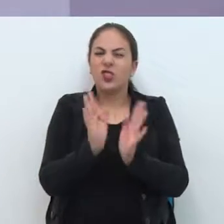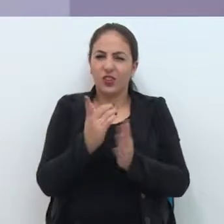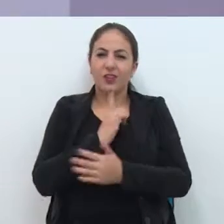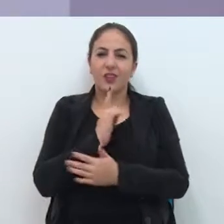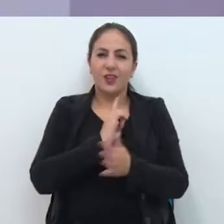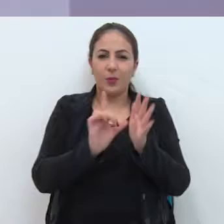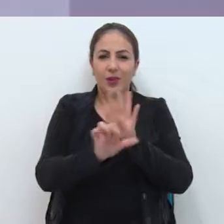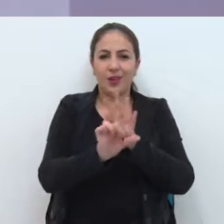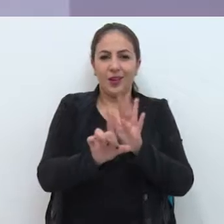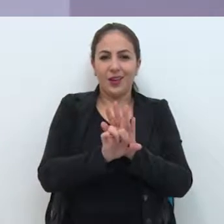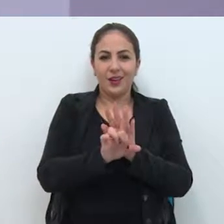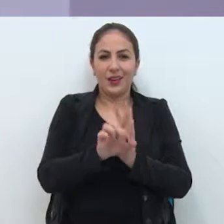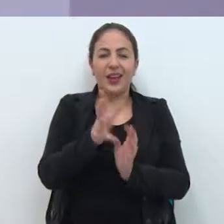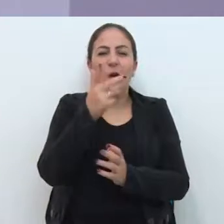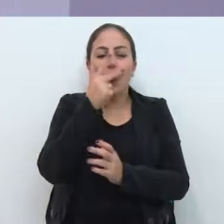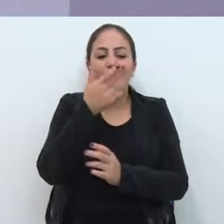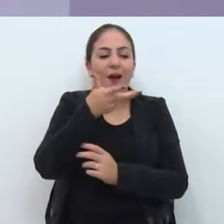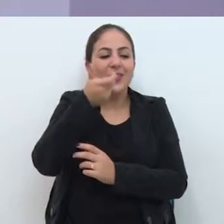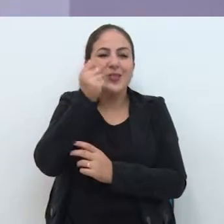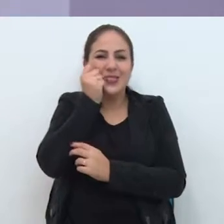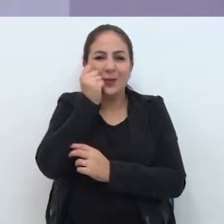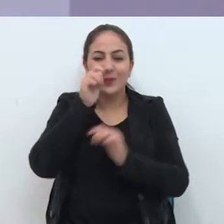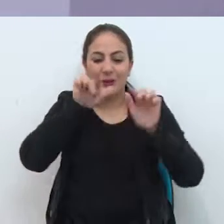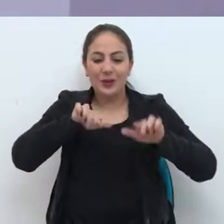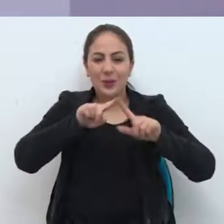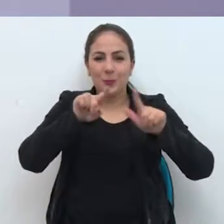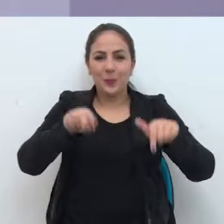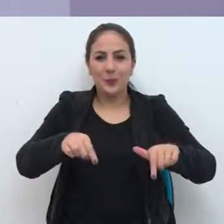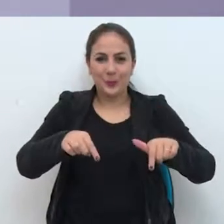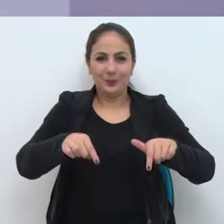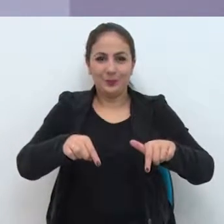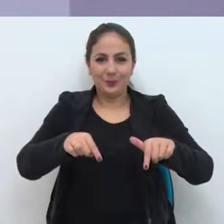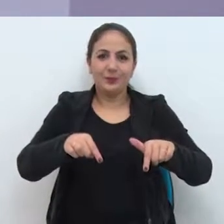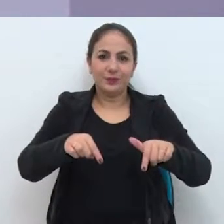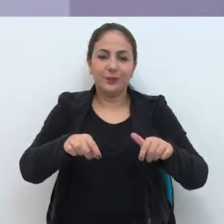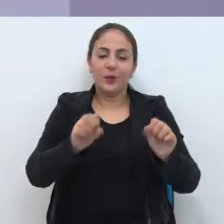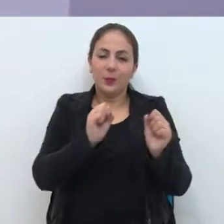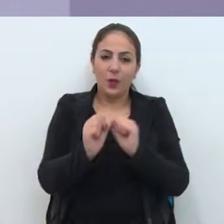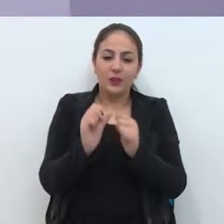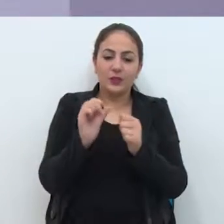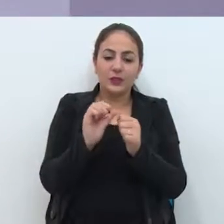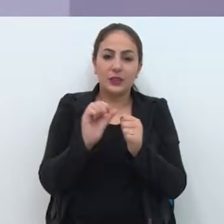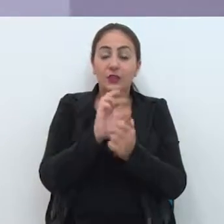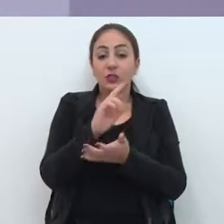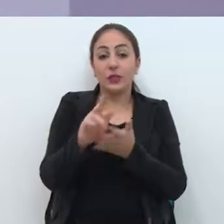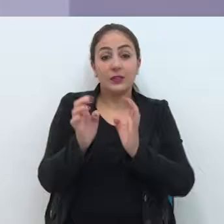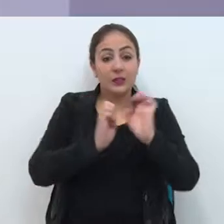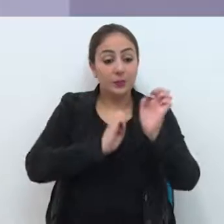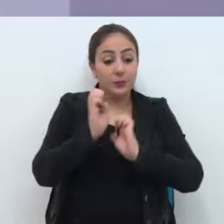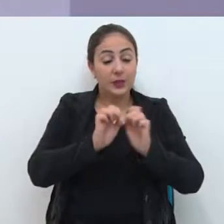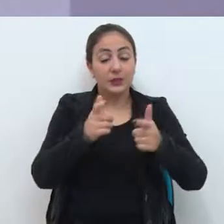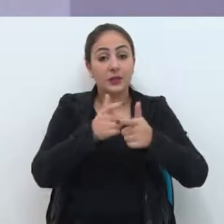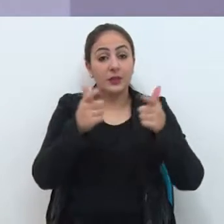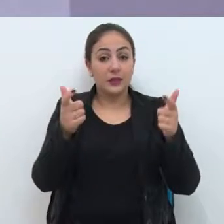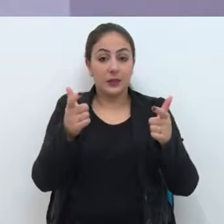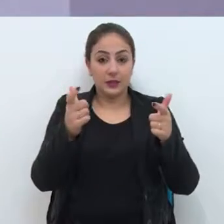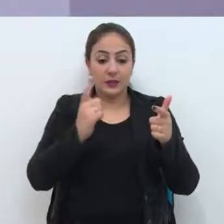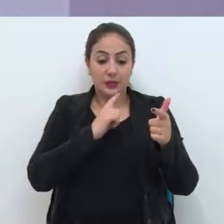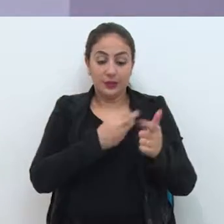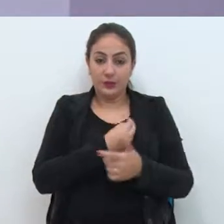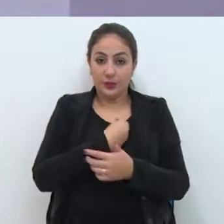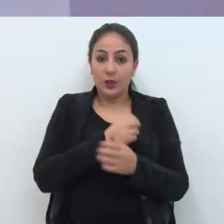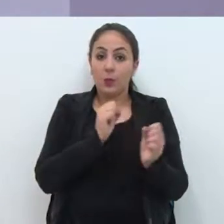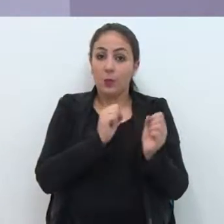aprovada nesta casa, de espaços públicos. E tem várias empresas grandes, de grande porte ali,